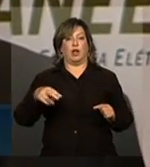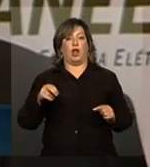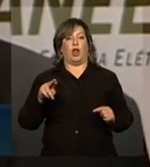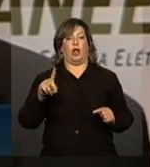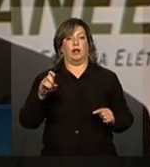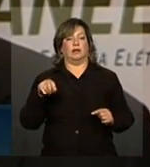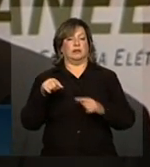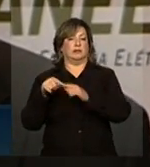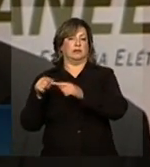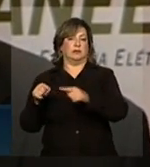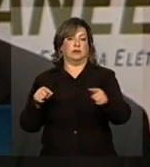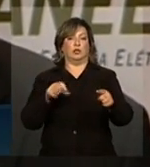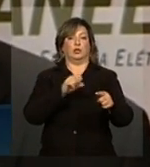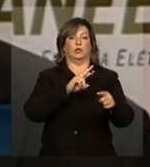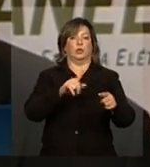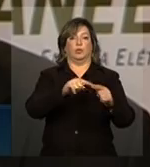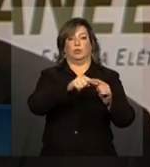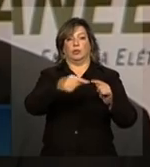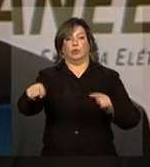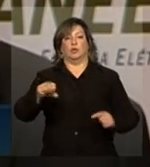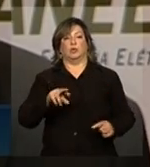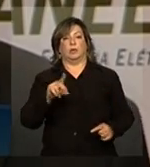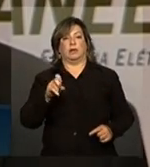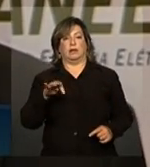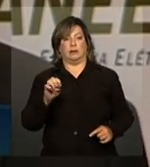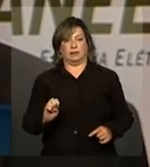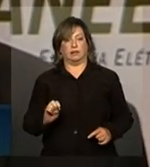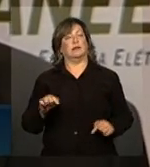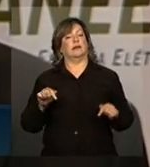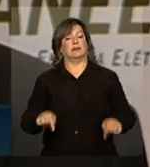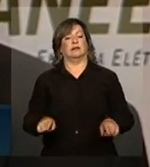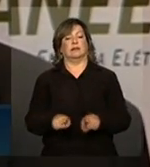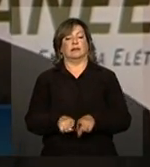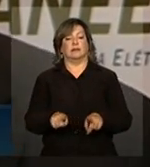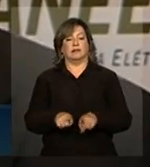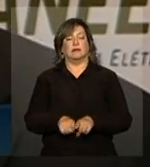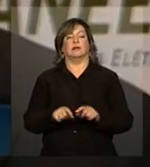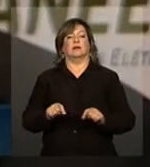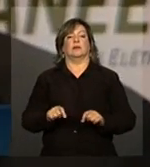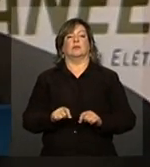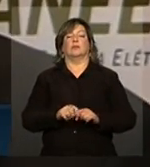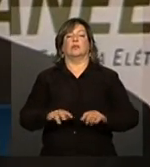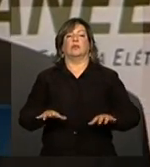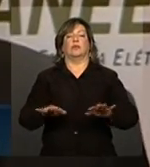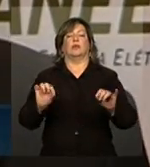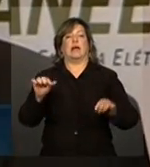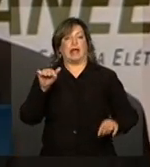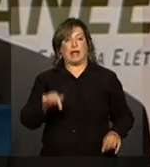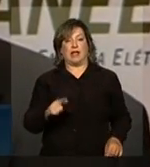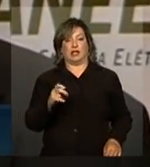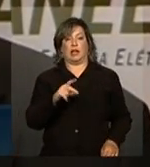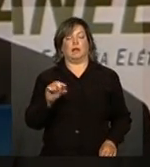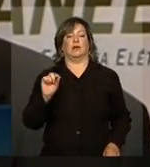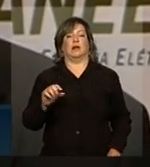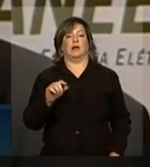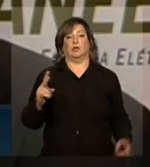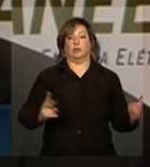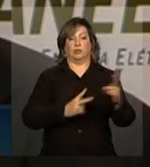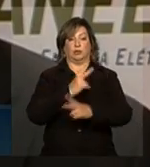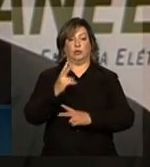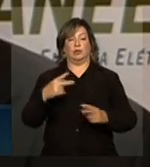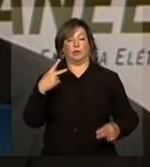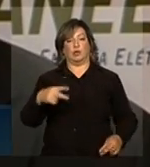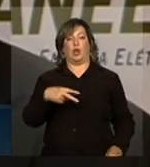É uma linha que está associada a também transportar essa geração eólica do nordeste,